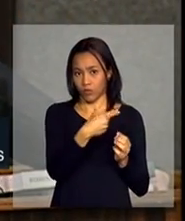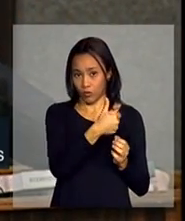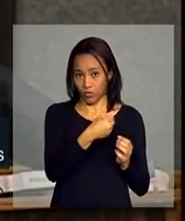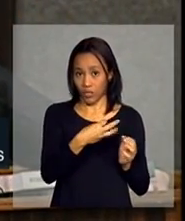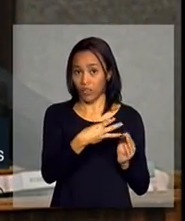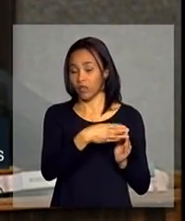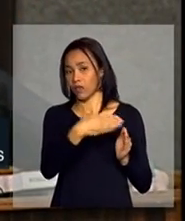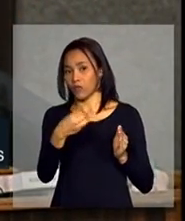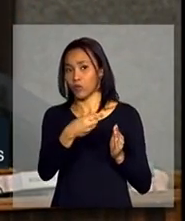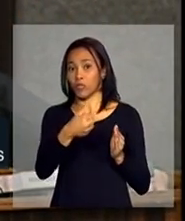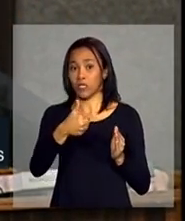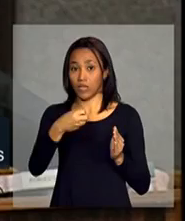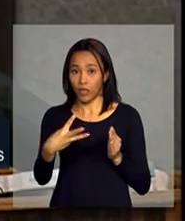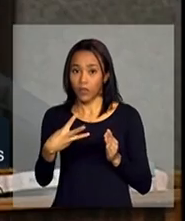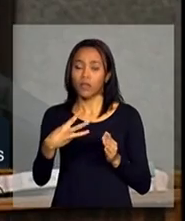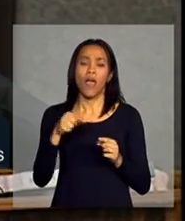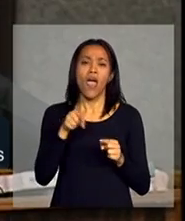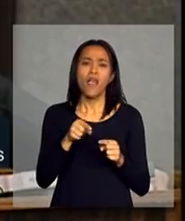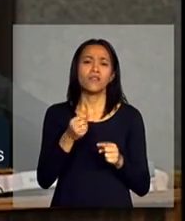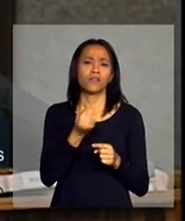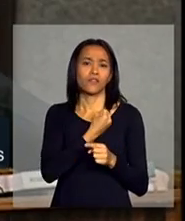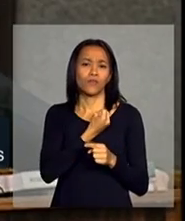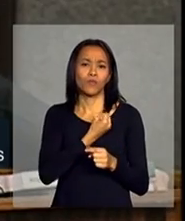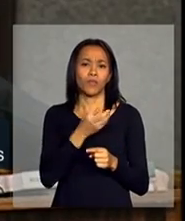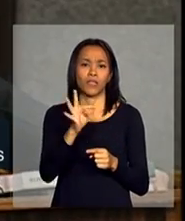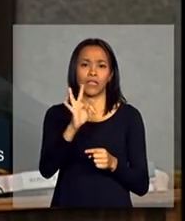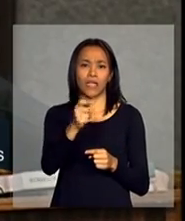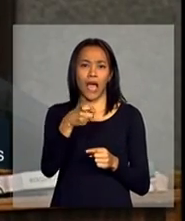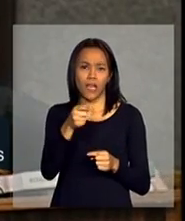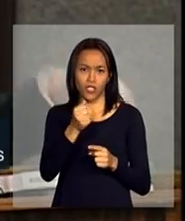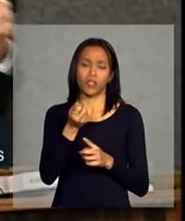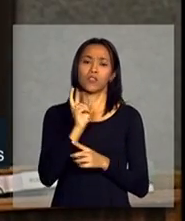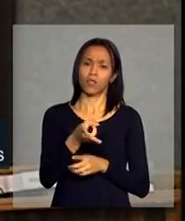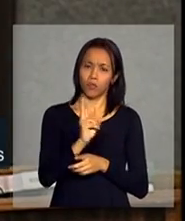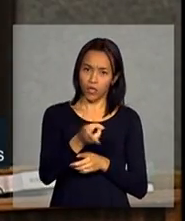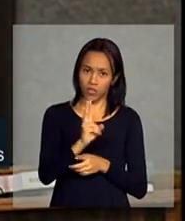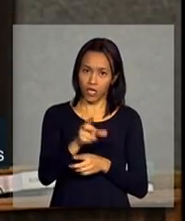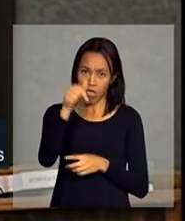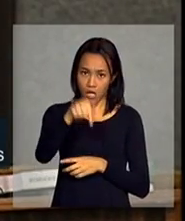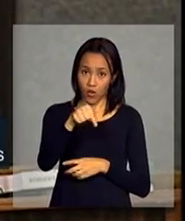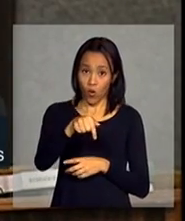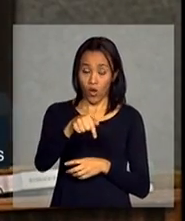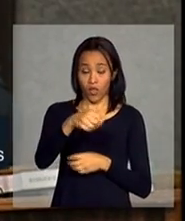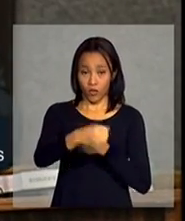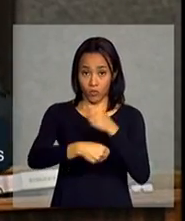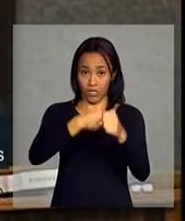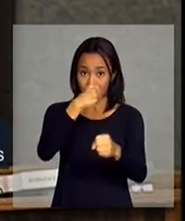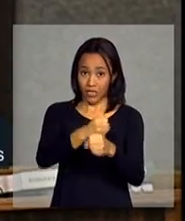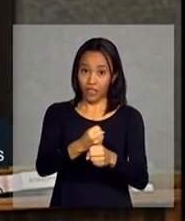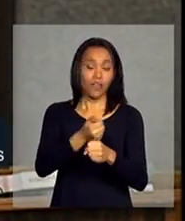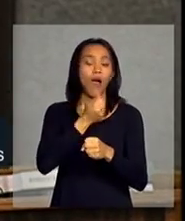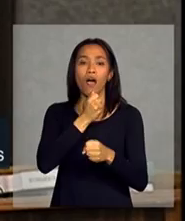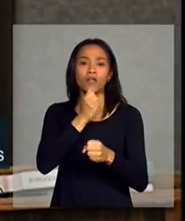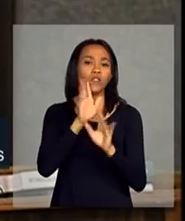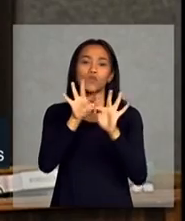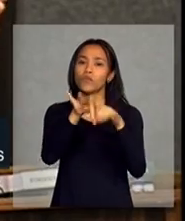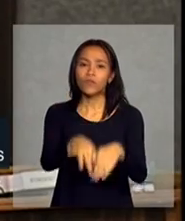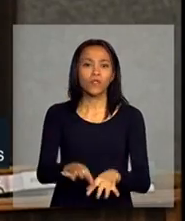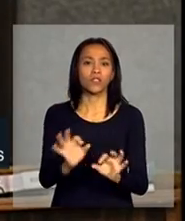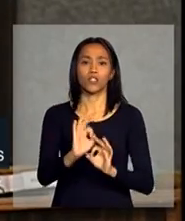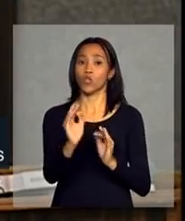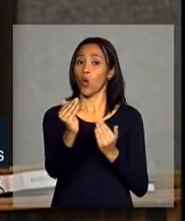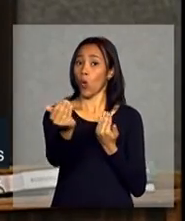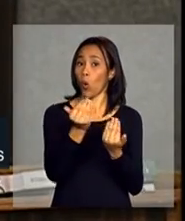Essa taxa de evolução se mantém no último ano, de 2012 a 2013, só que 2013 ainda não terminou, ou seja, a está fazendo uma